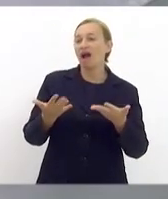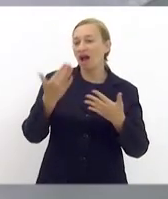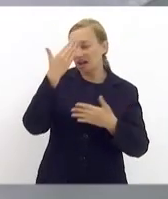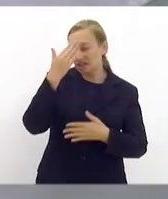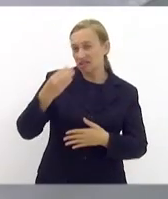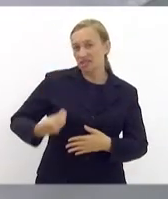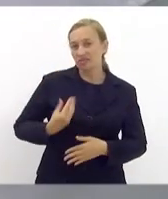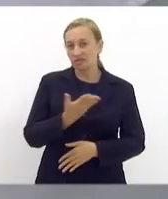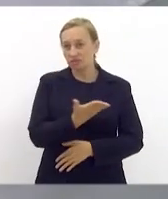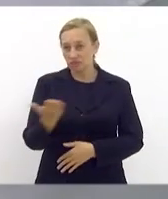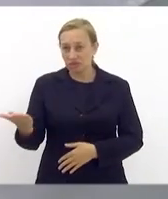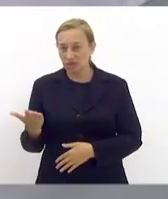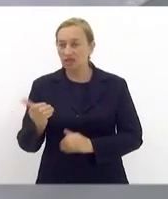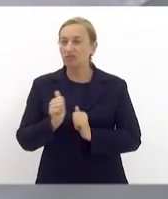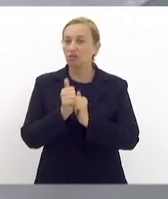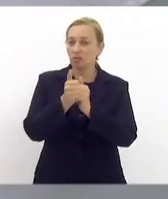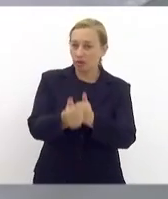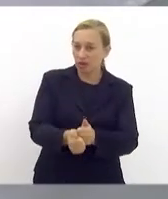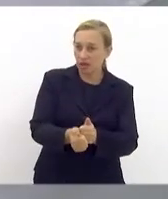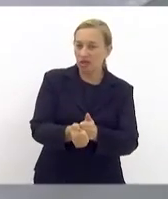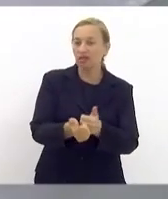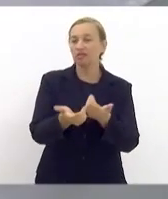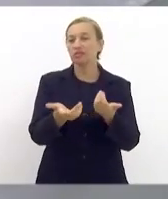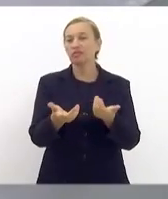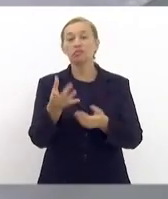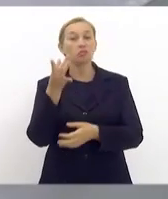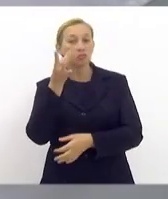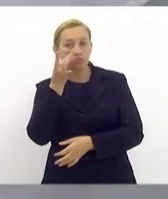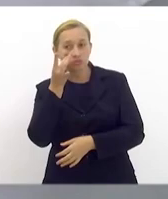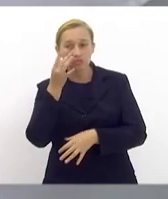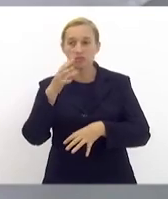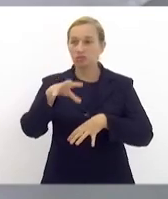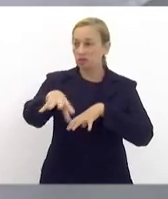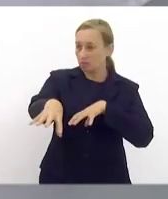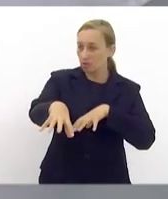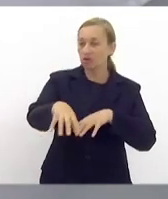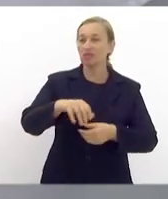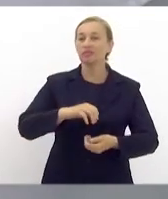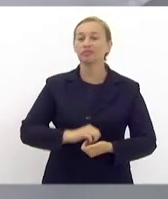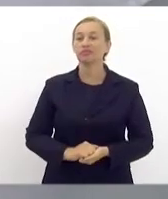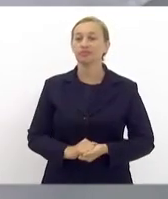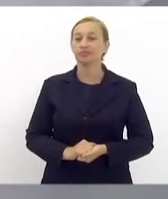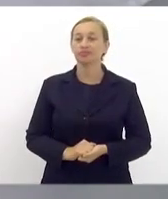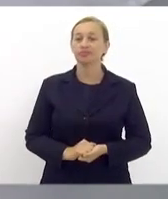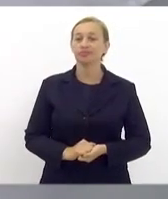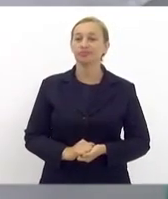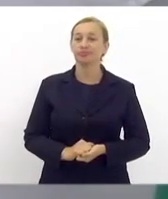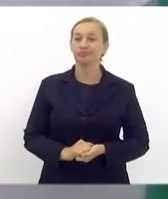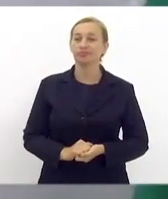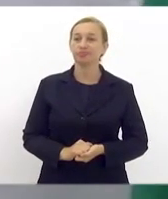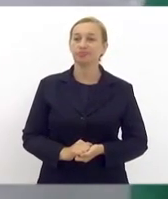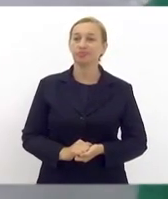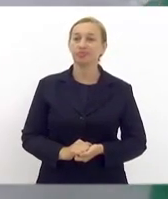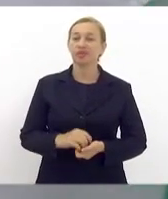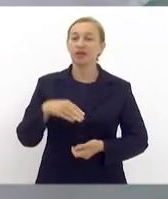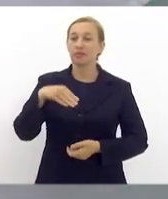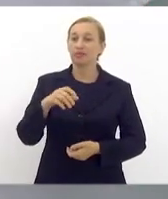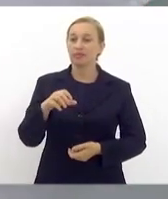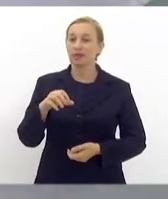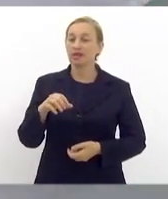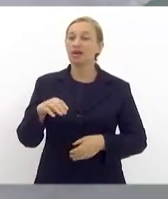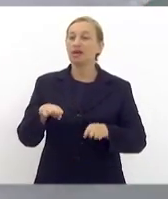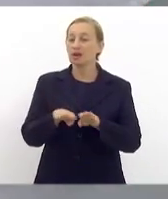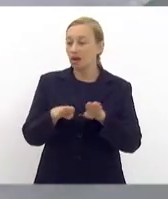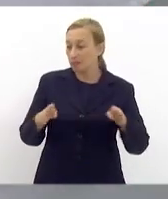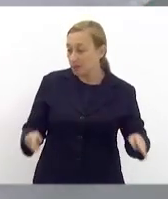de todos que nos acompanharam de forma presencial e remota, aos mesáveis, o pessoal